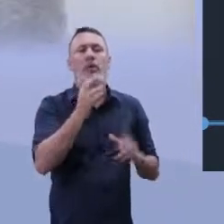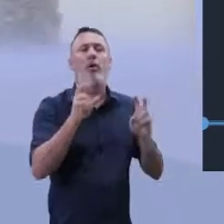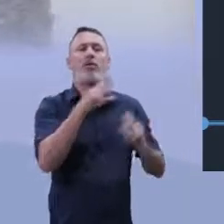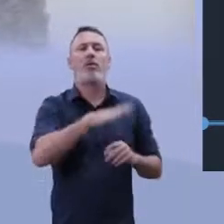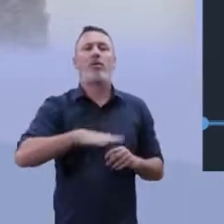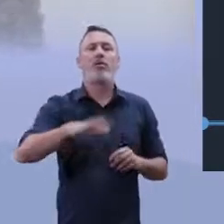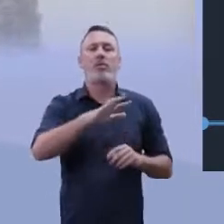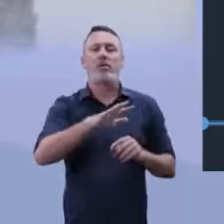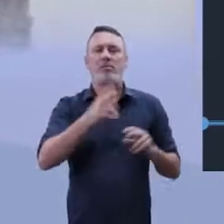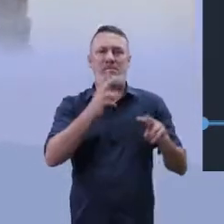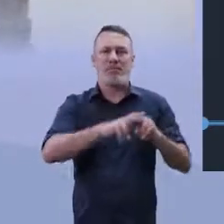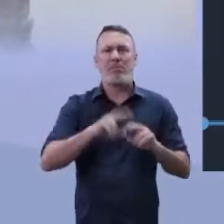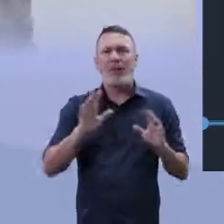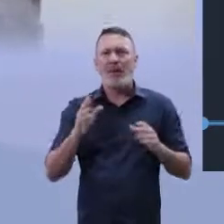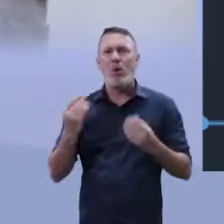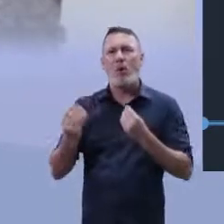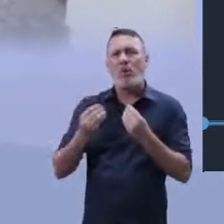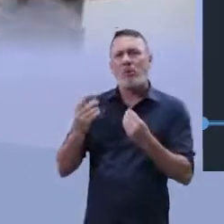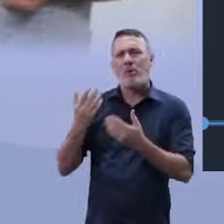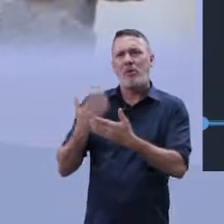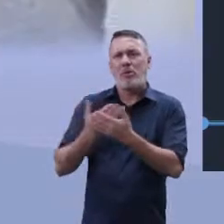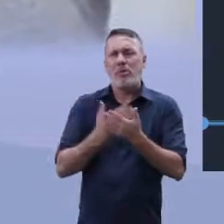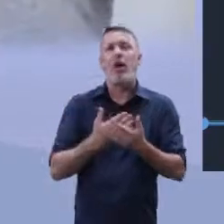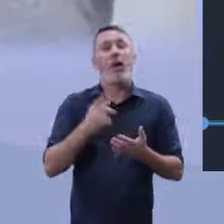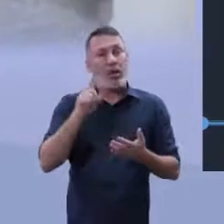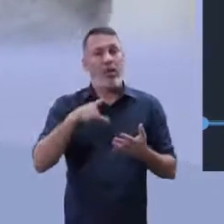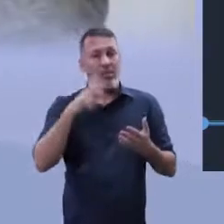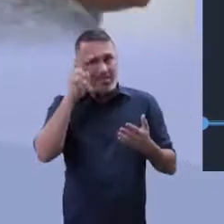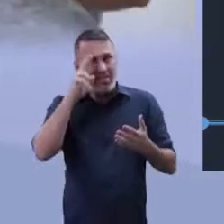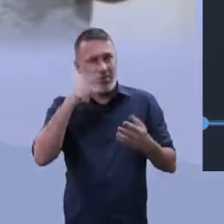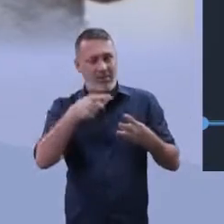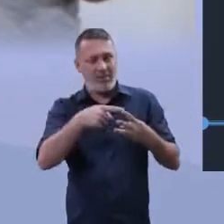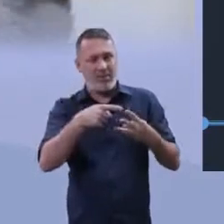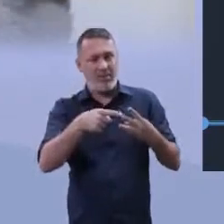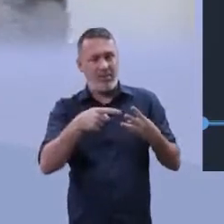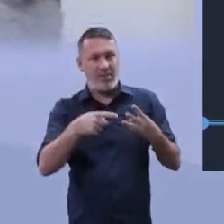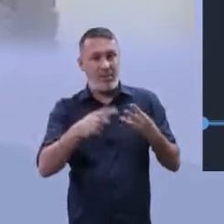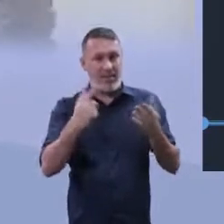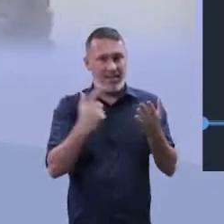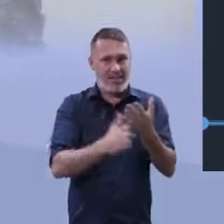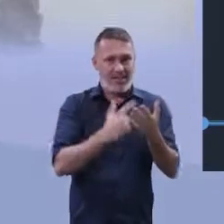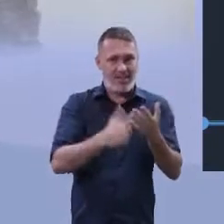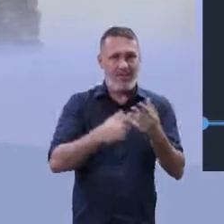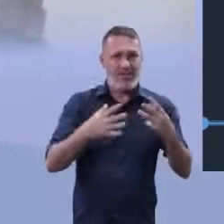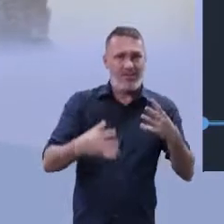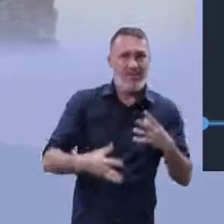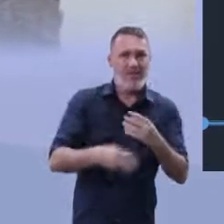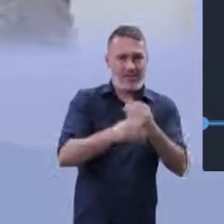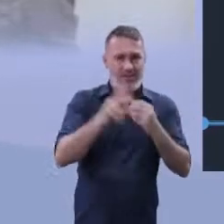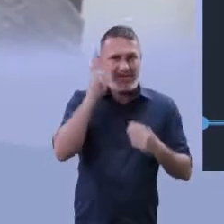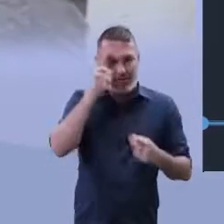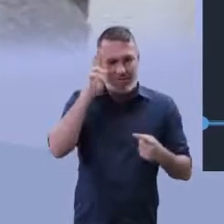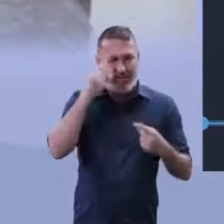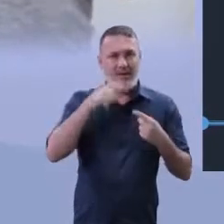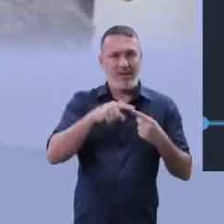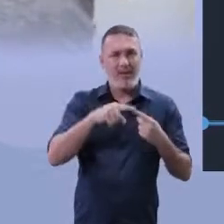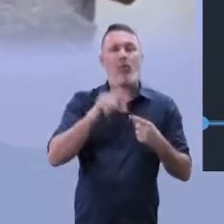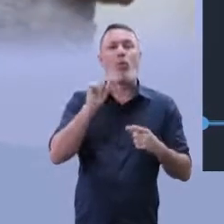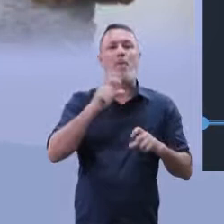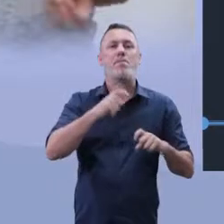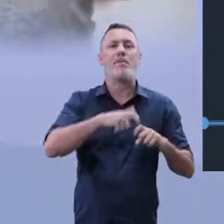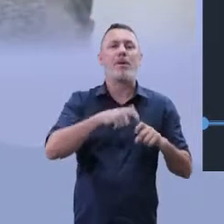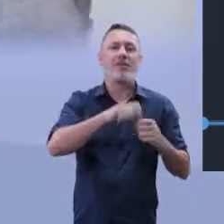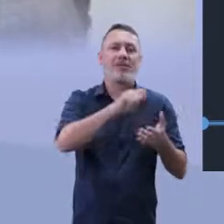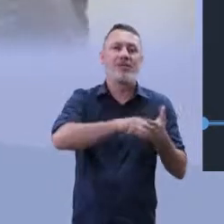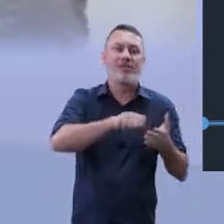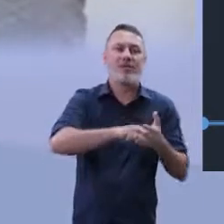esses indivíduos. Como assim literatura? Falamos de três livros, não sei se vocês lembram. Falamos dos carcereiros, do Drauzio, que é um